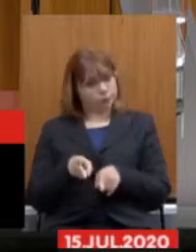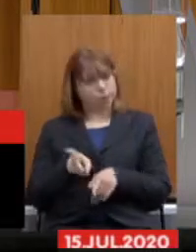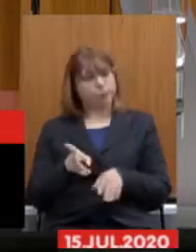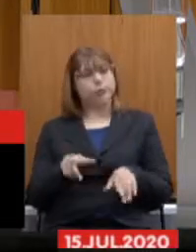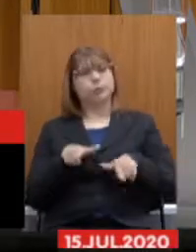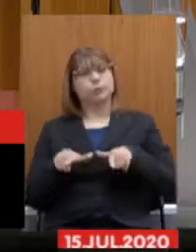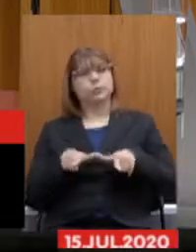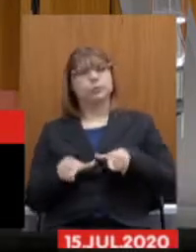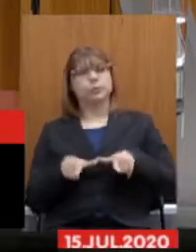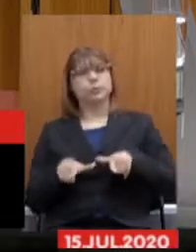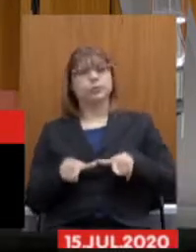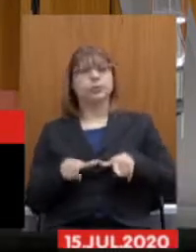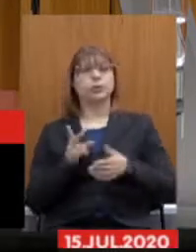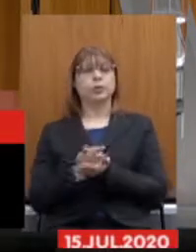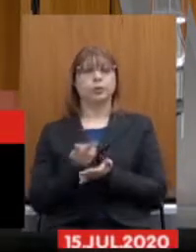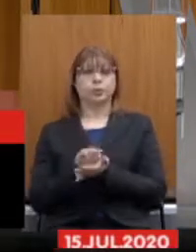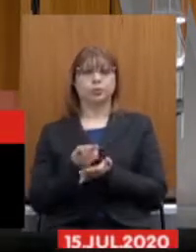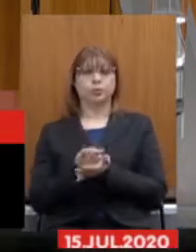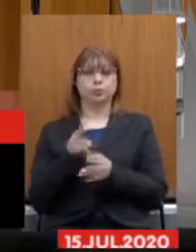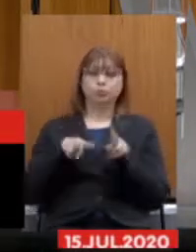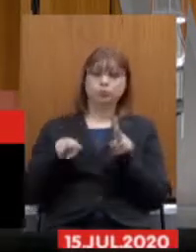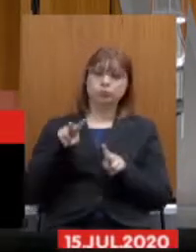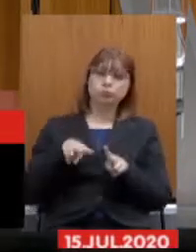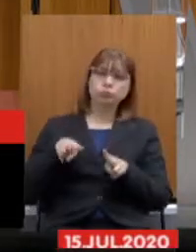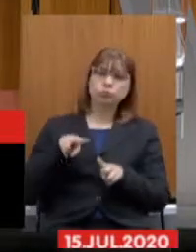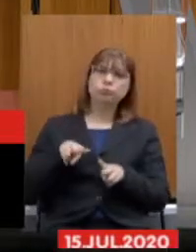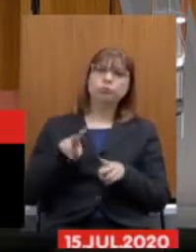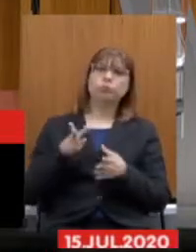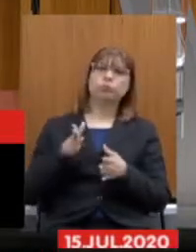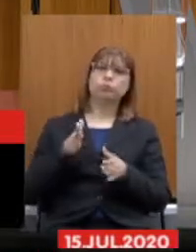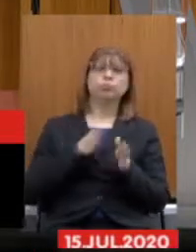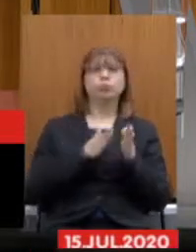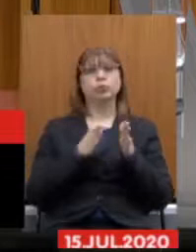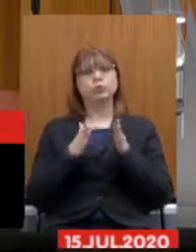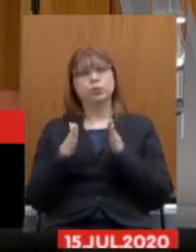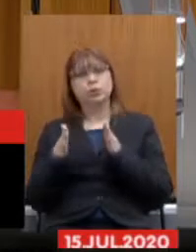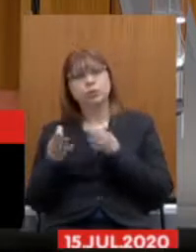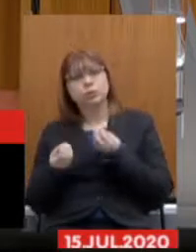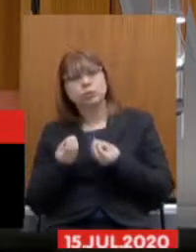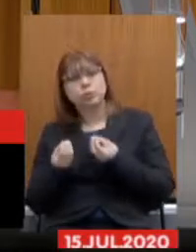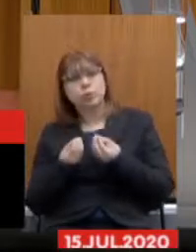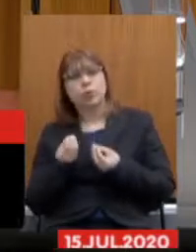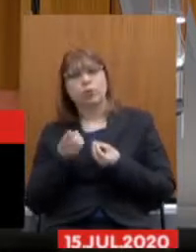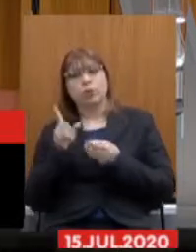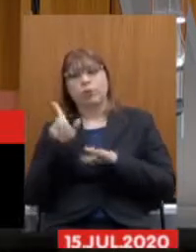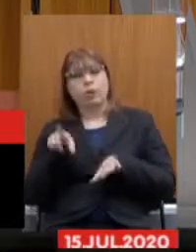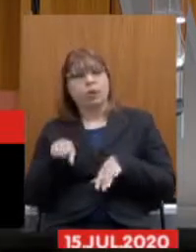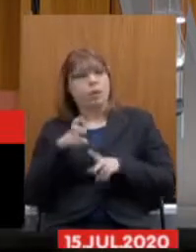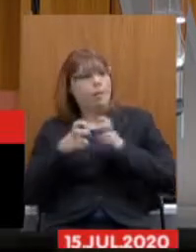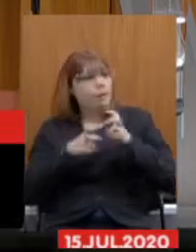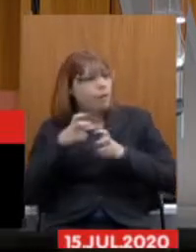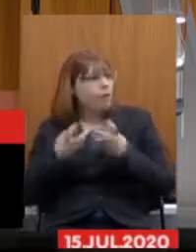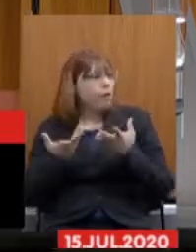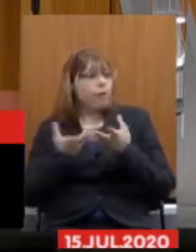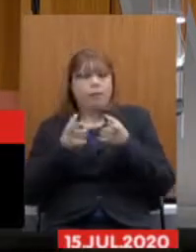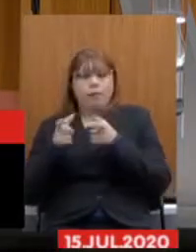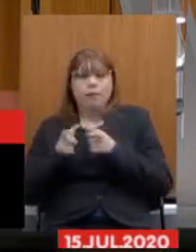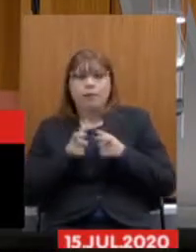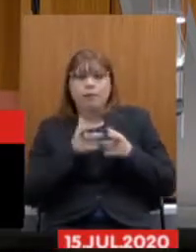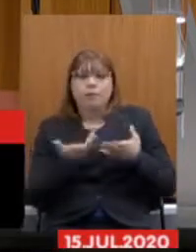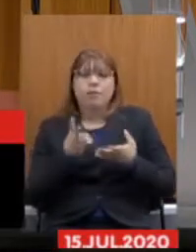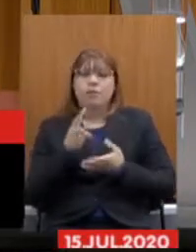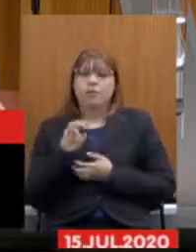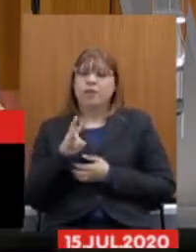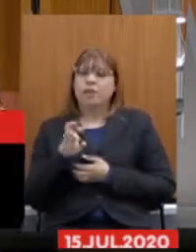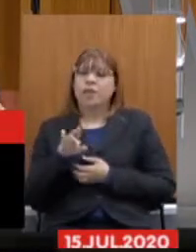mantendo aí análise de processo fiscalização gestão de parques viveiros monitoramento